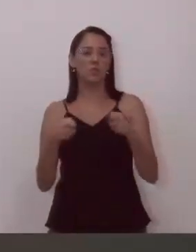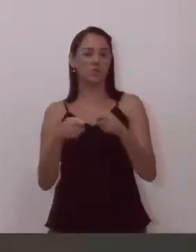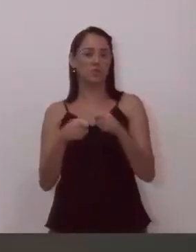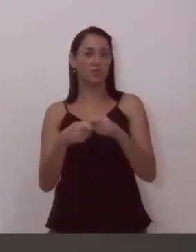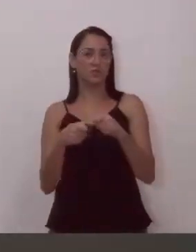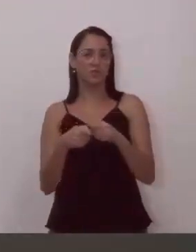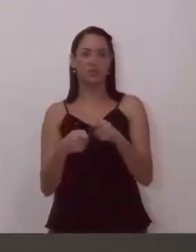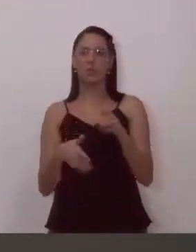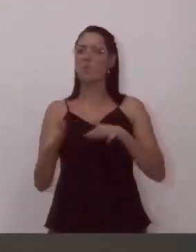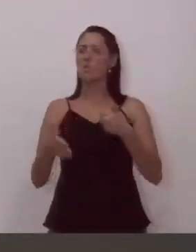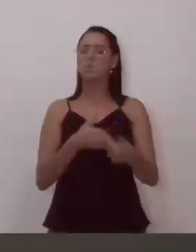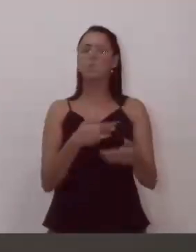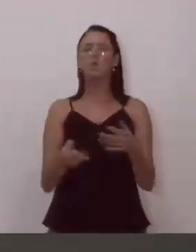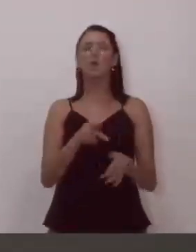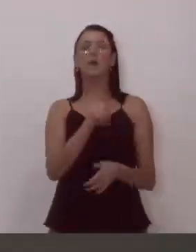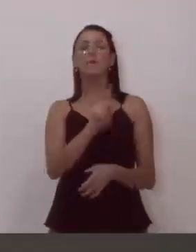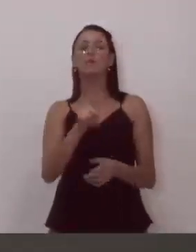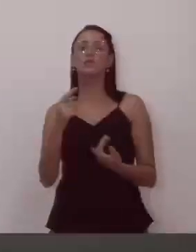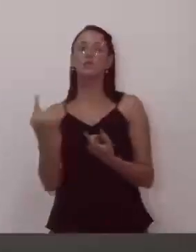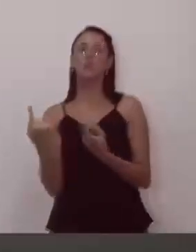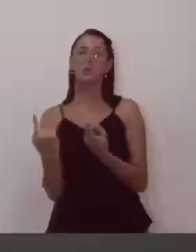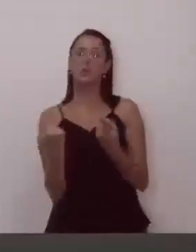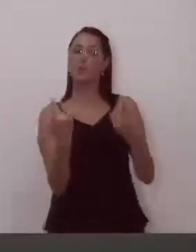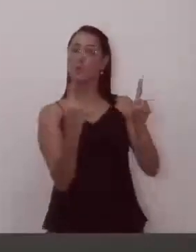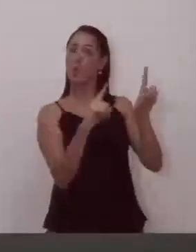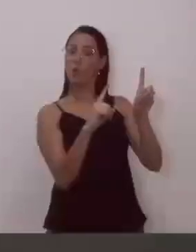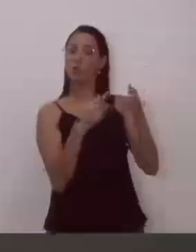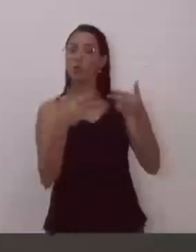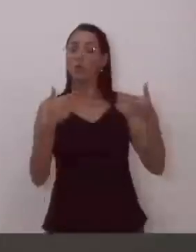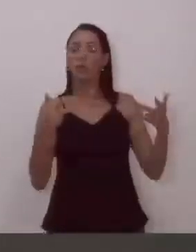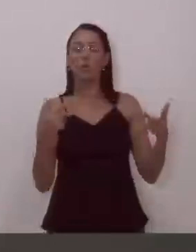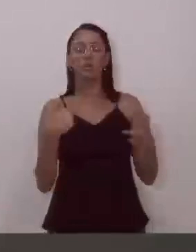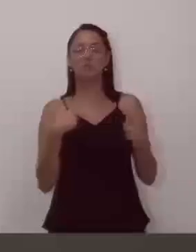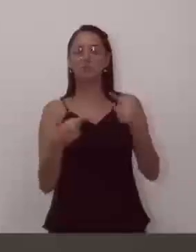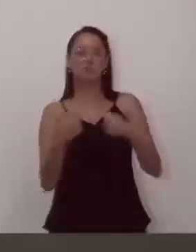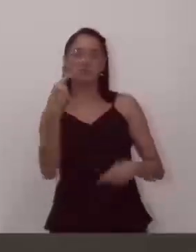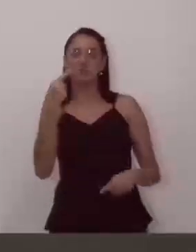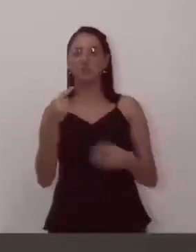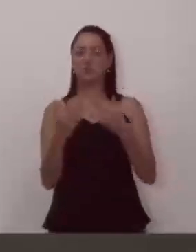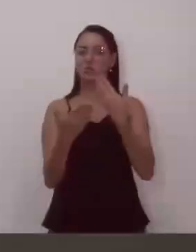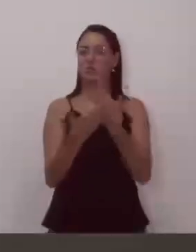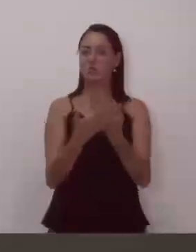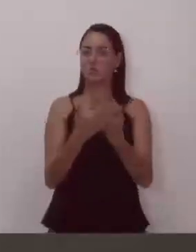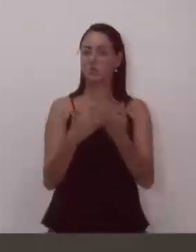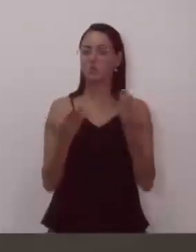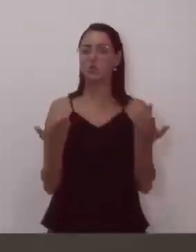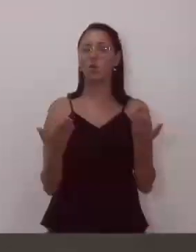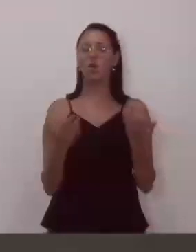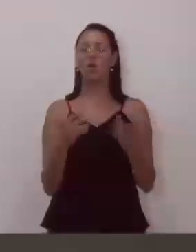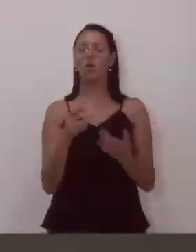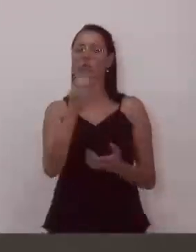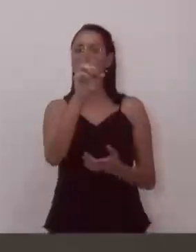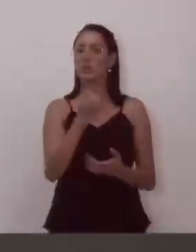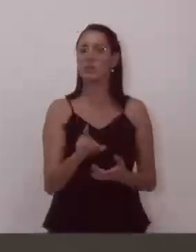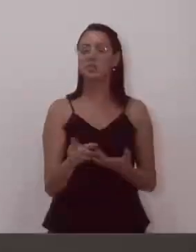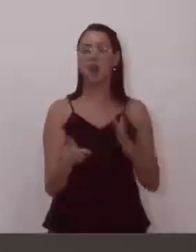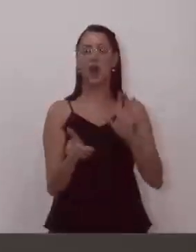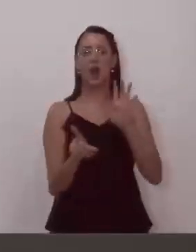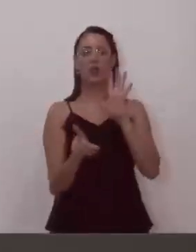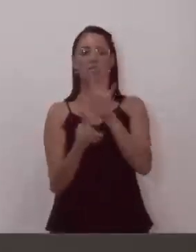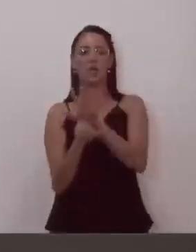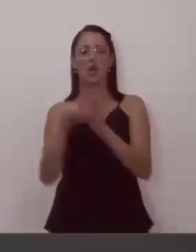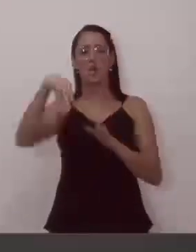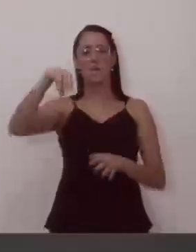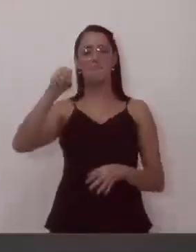qualquer professor que se contraponha a alguma visão da escola, alguma visão da direção, estão usando o assédio moral e estão